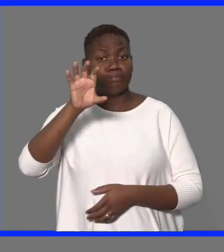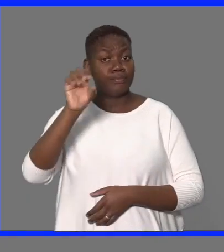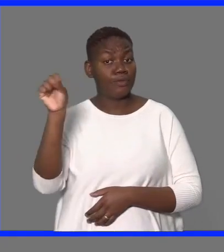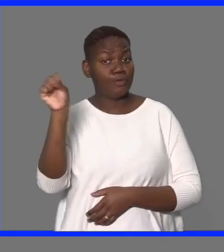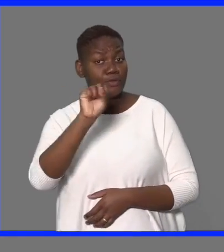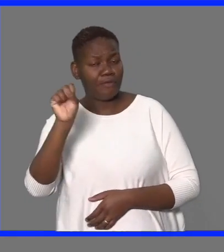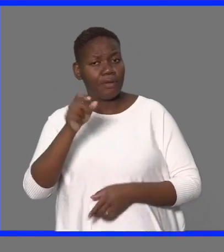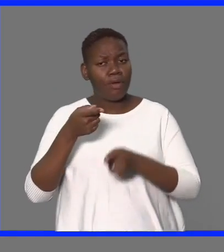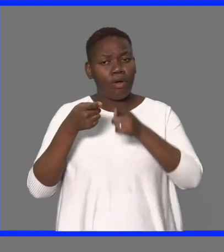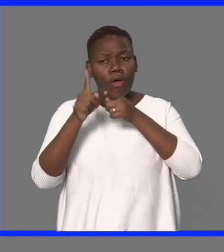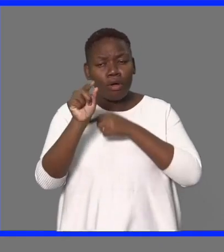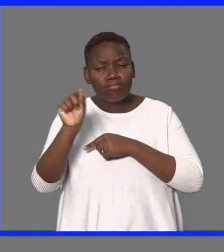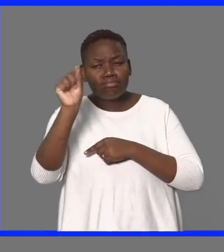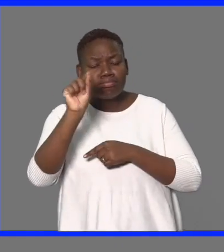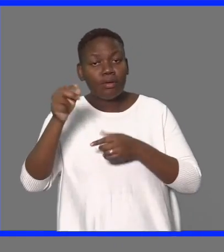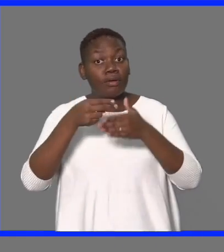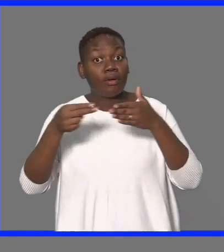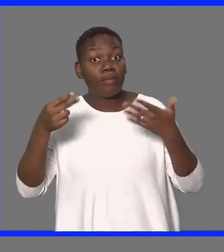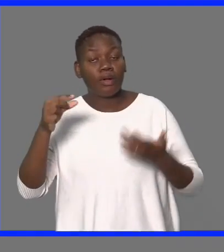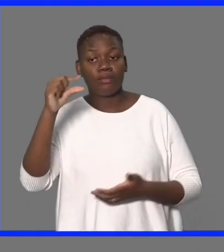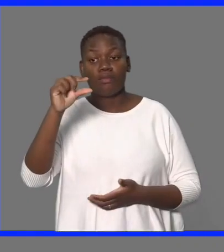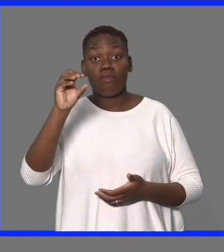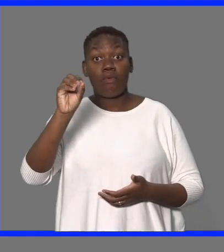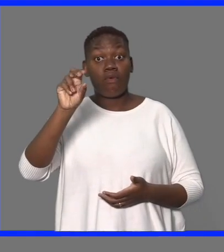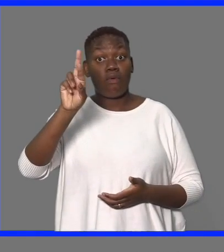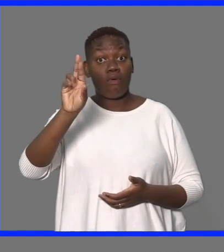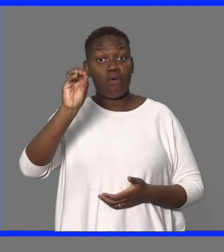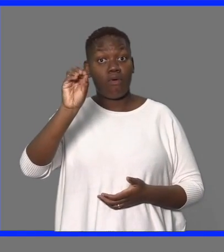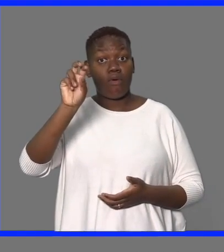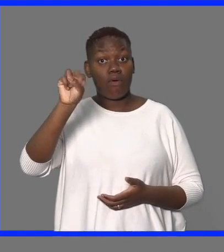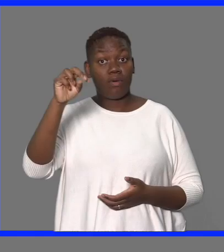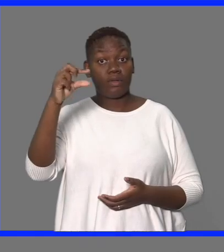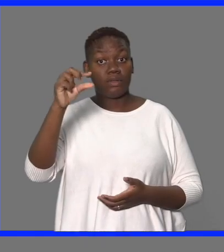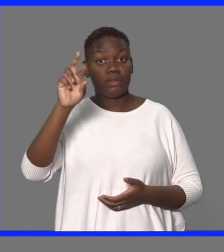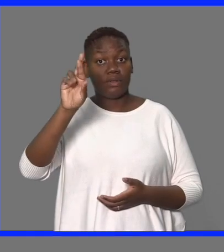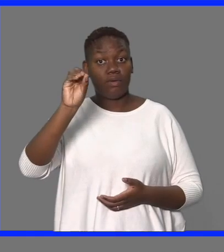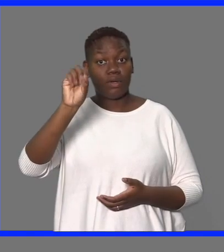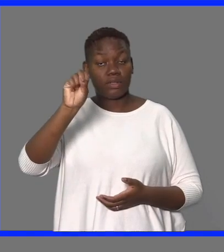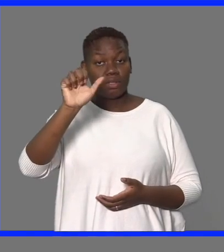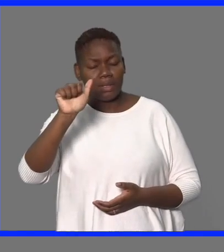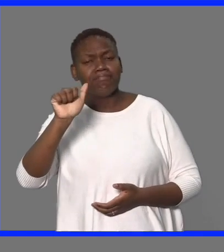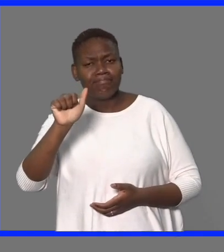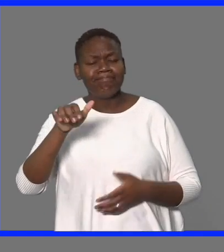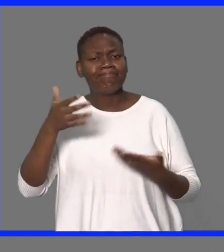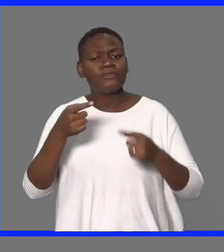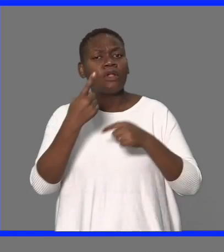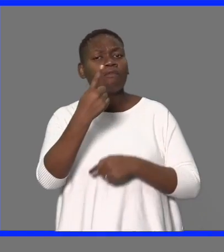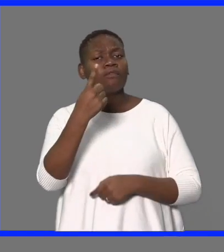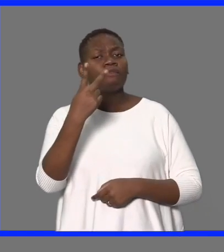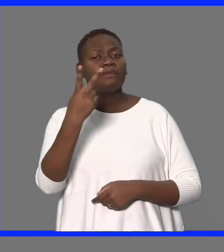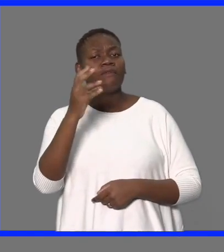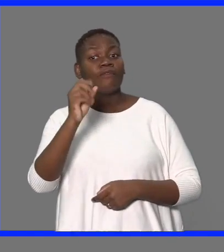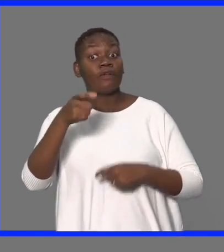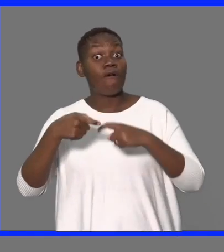Para ajudar a aliviar a fome durante o período de emergência, 120 famílias com pessoas com deficiência